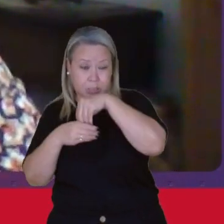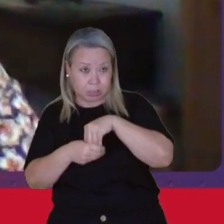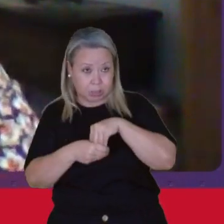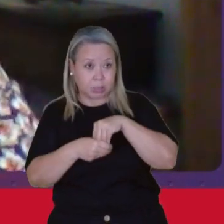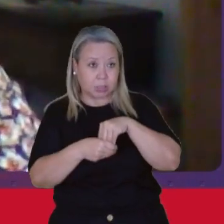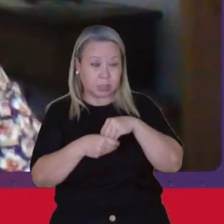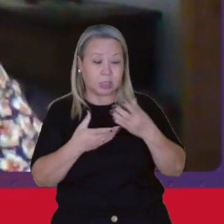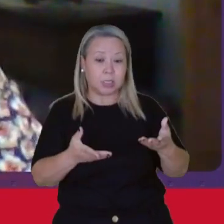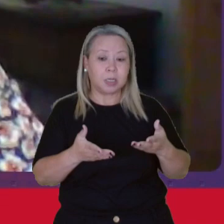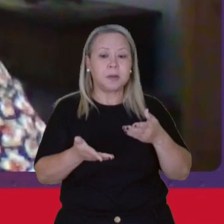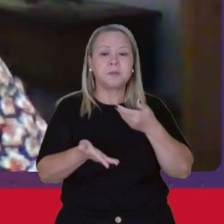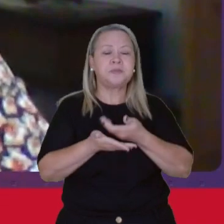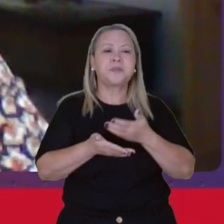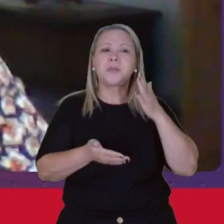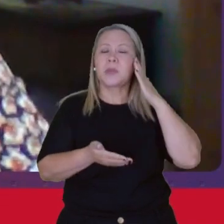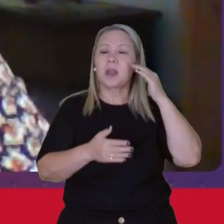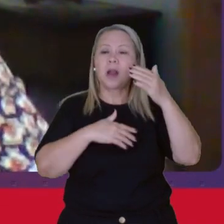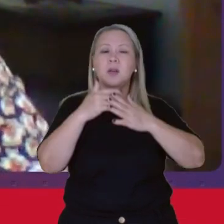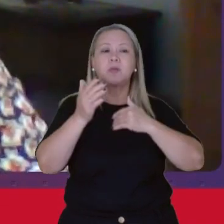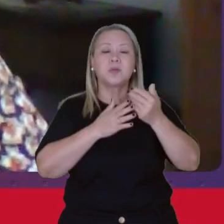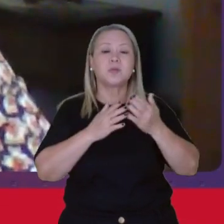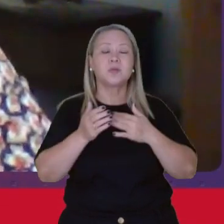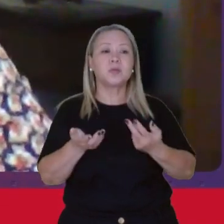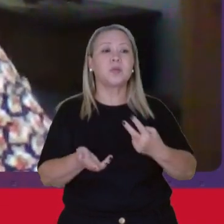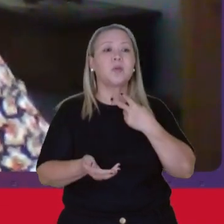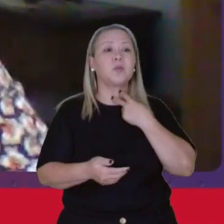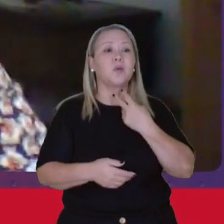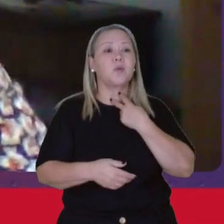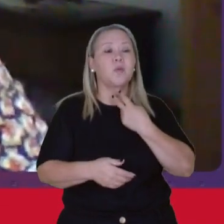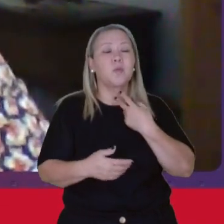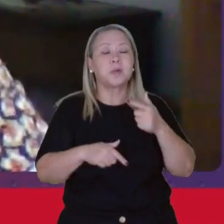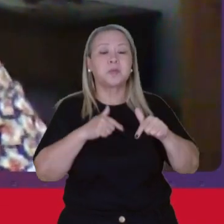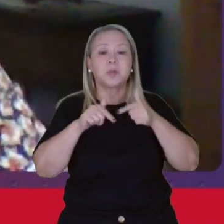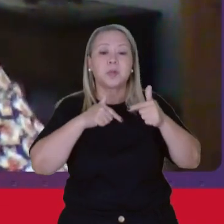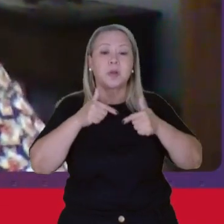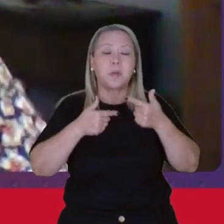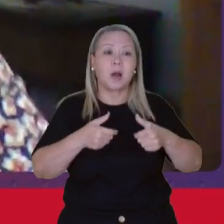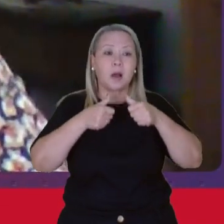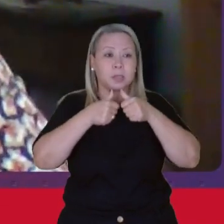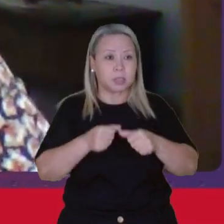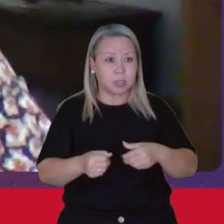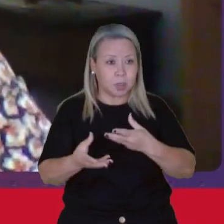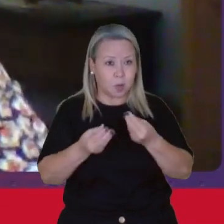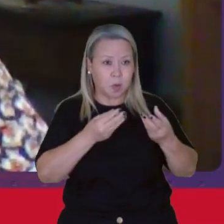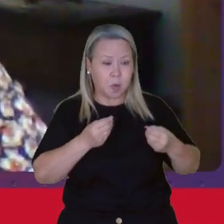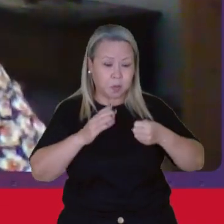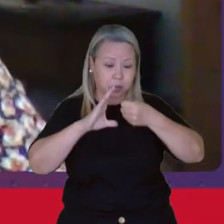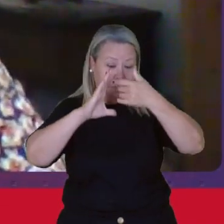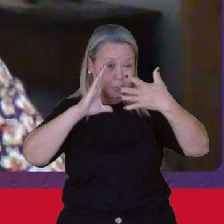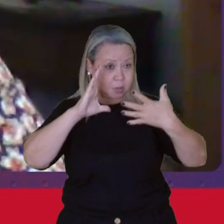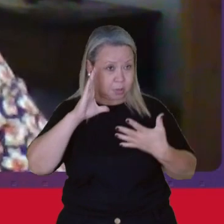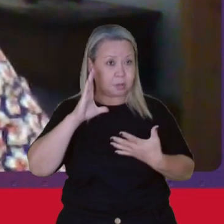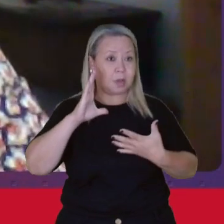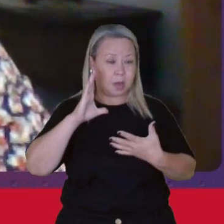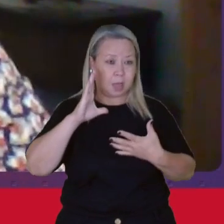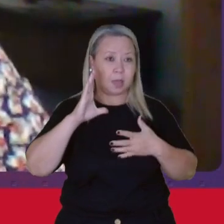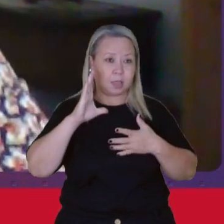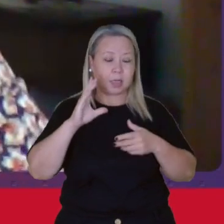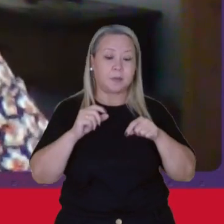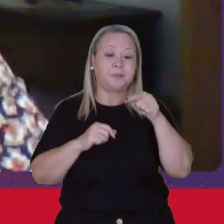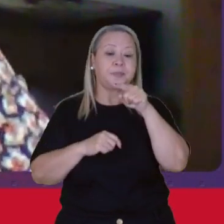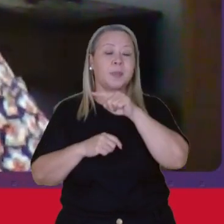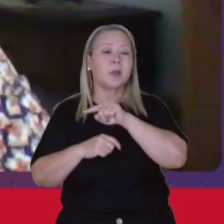Em determinadas Profissões E ocupações Que estão Muito Caracterizadas Por